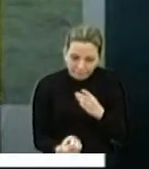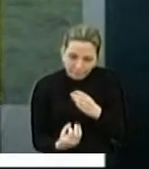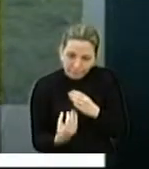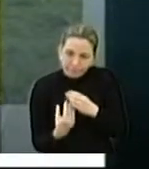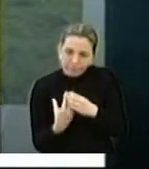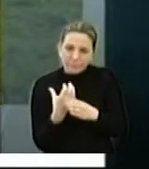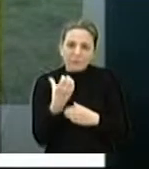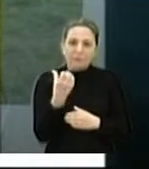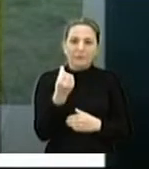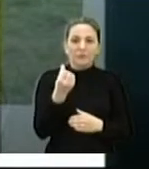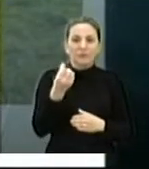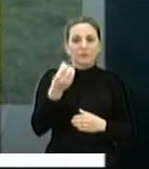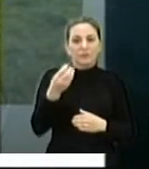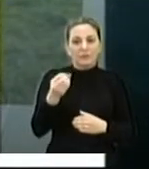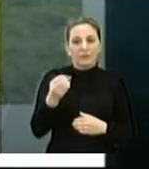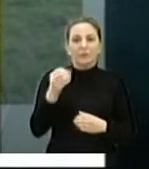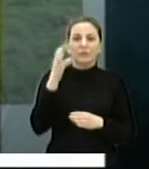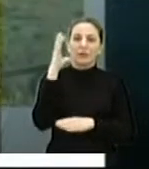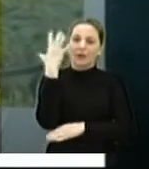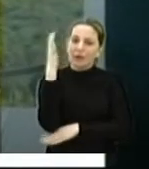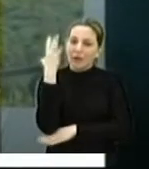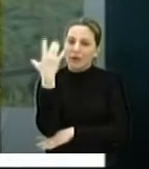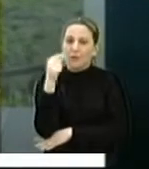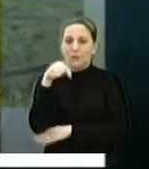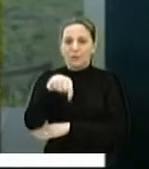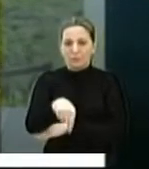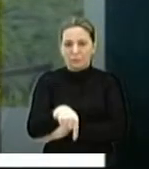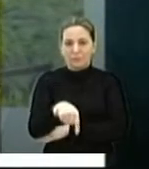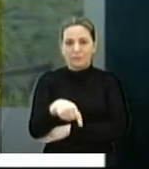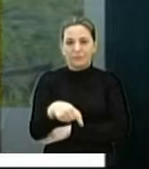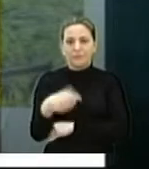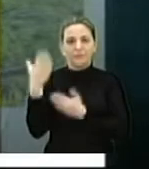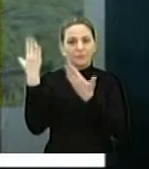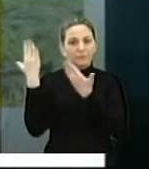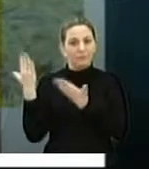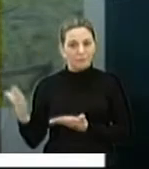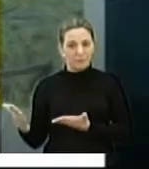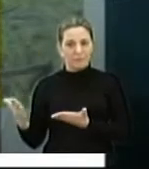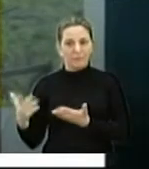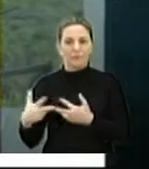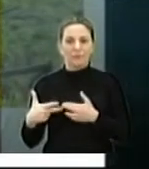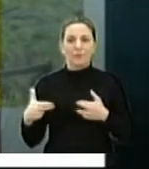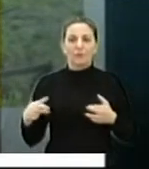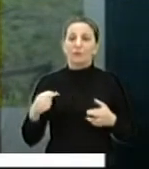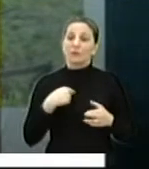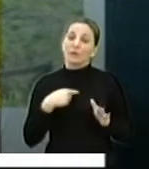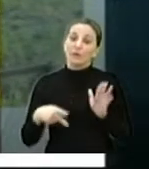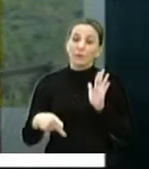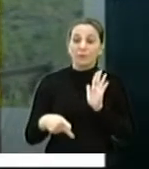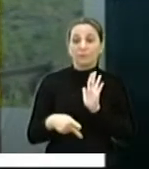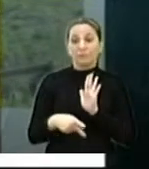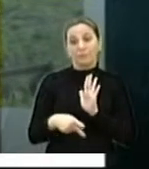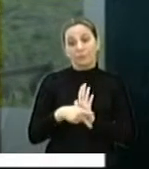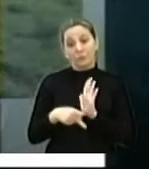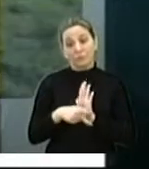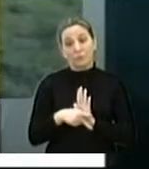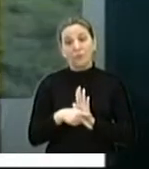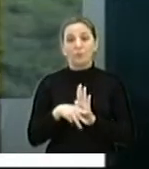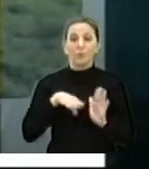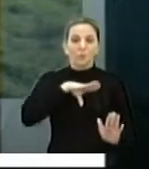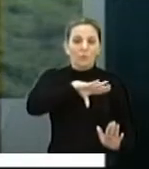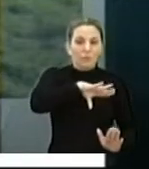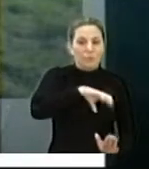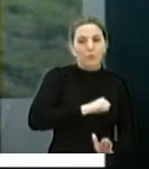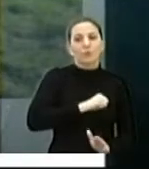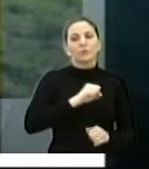60 mudas de árvores. Essa é uma ação que eu particularmente gosto,